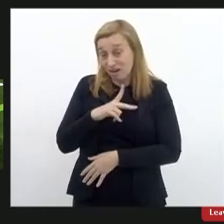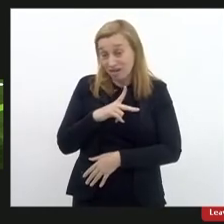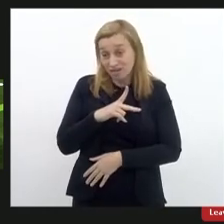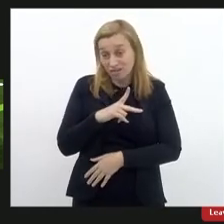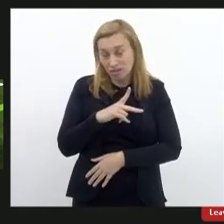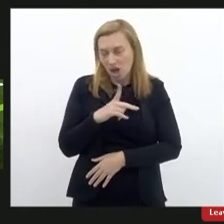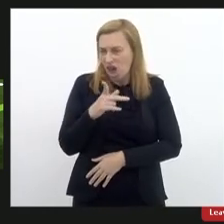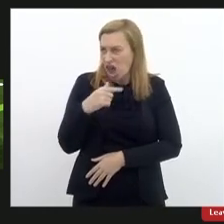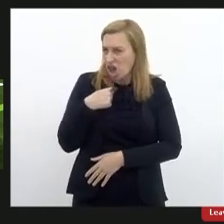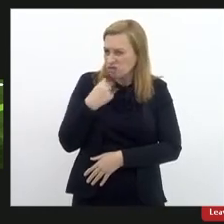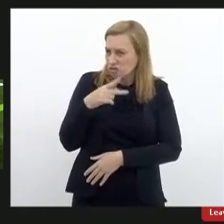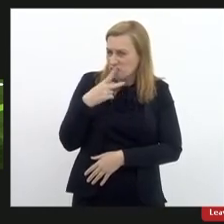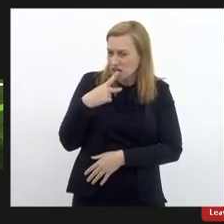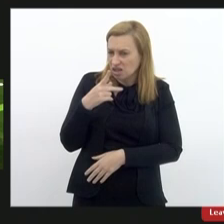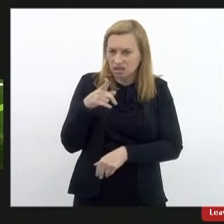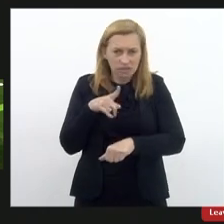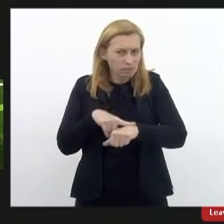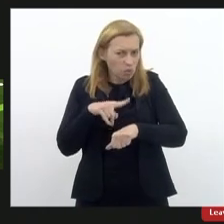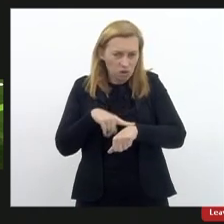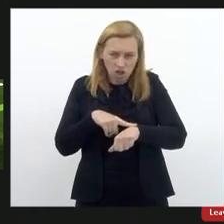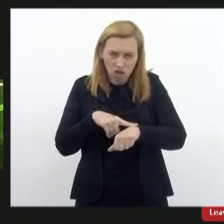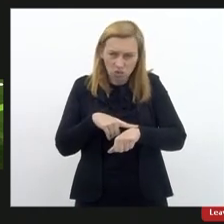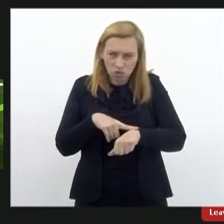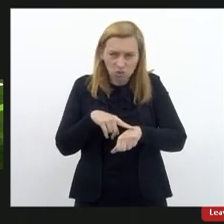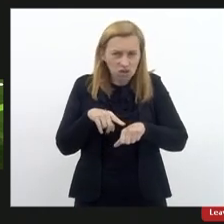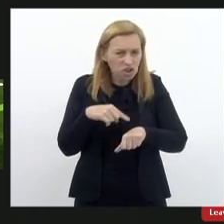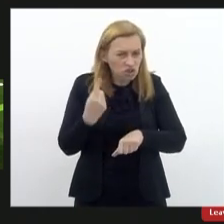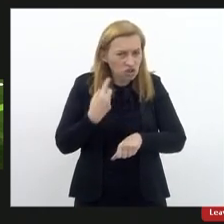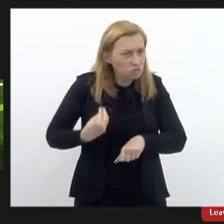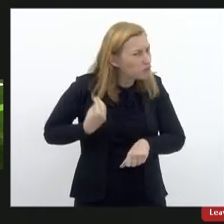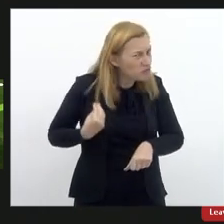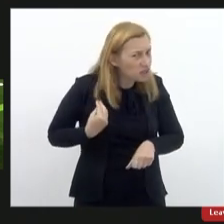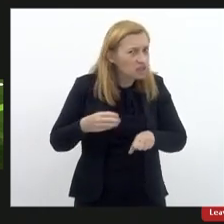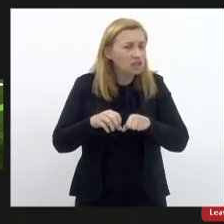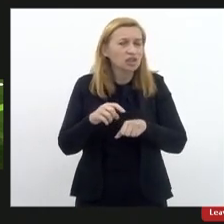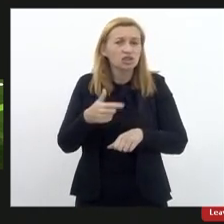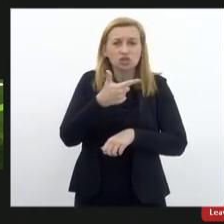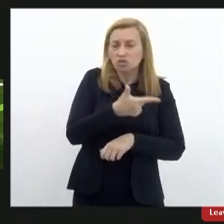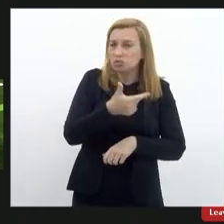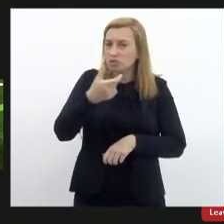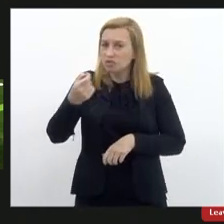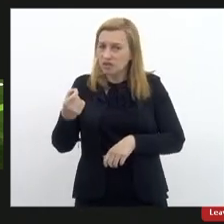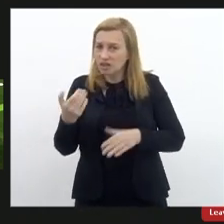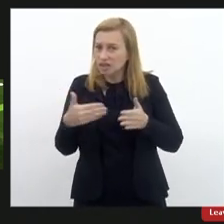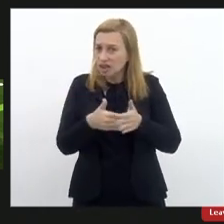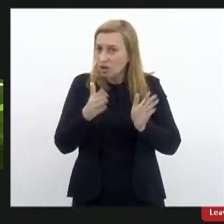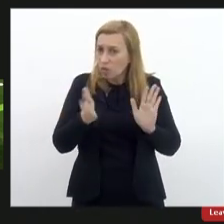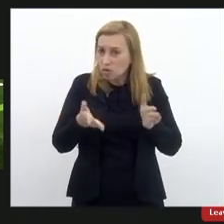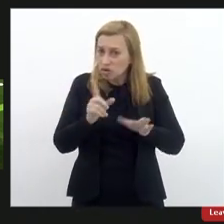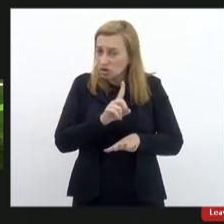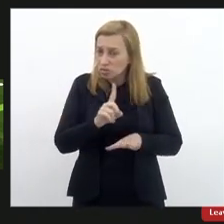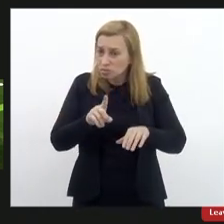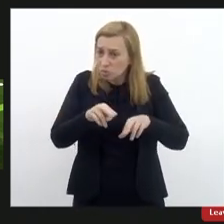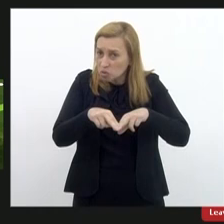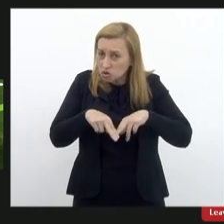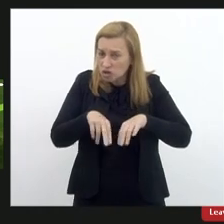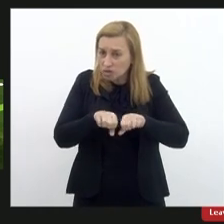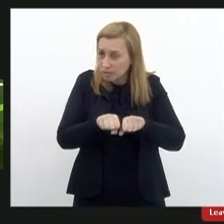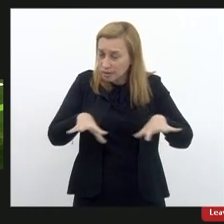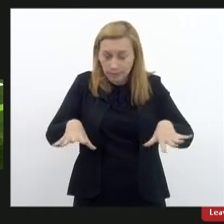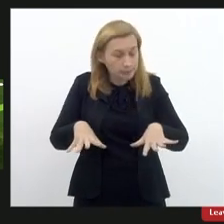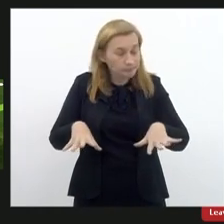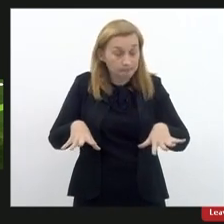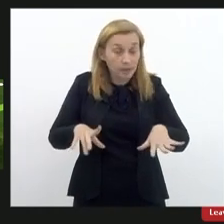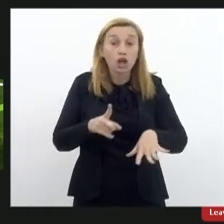E eu não estou falando nesse momento crítico em que nós estamos vivendo de 2020 para cá por conta da pandemia.